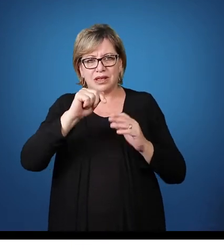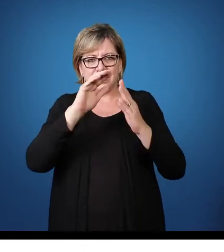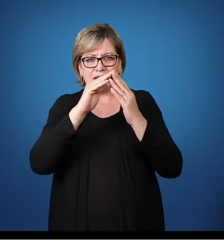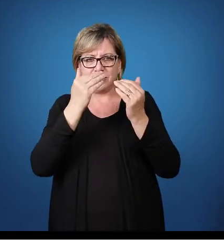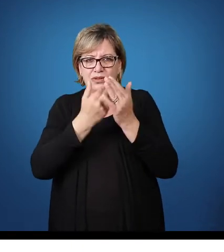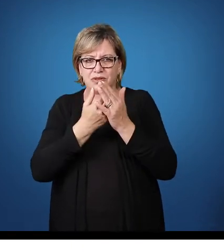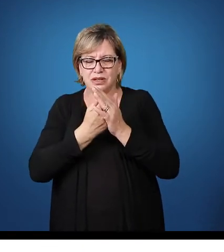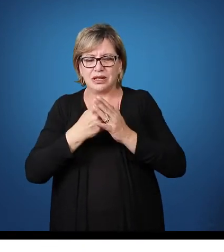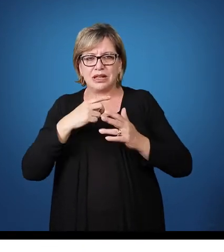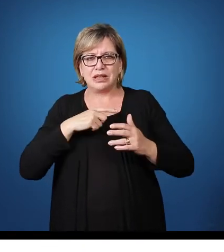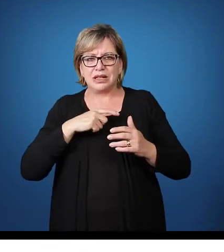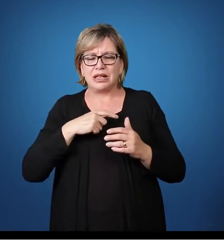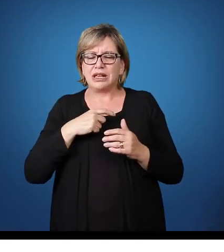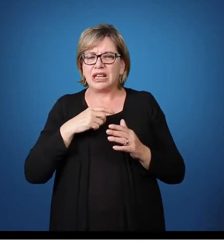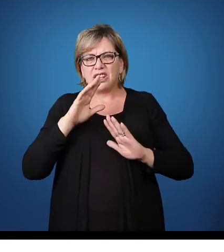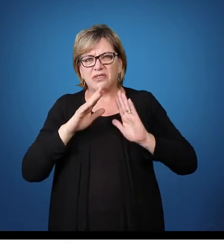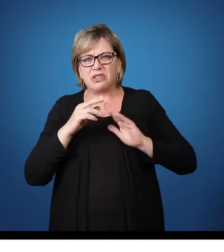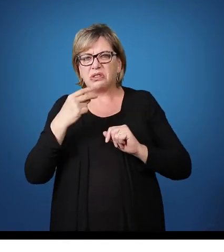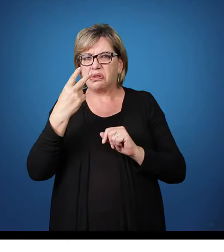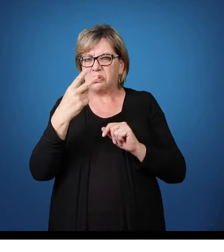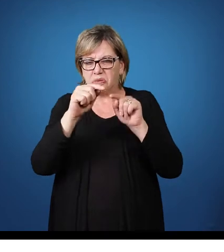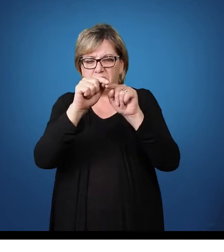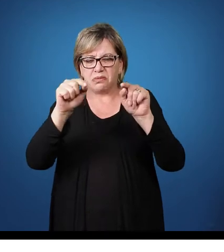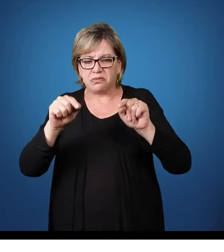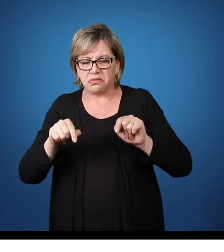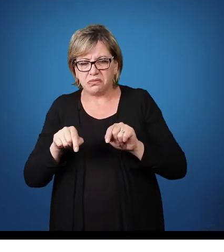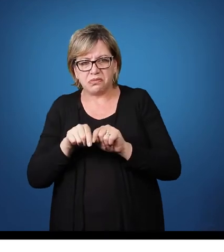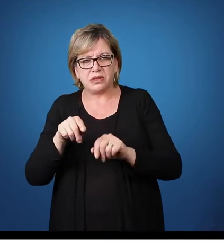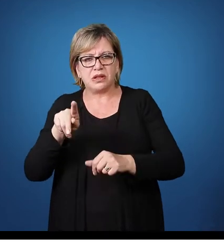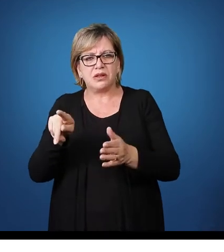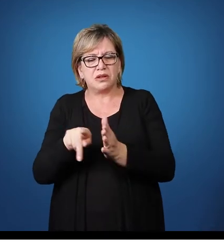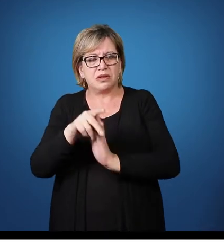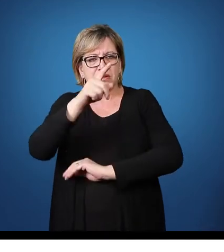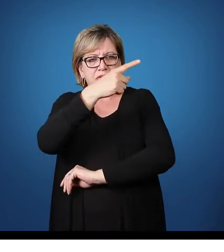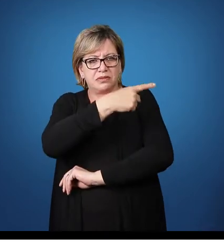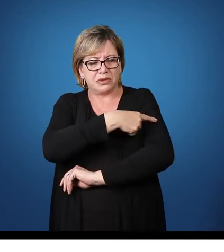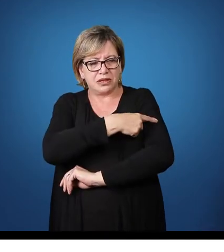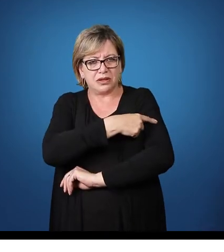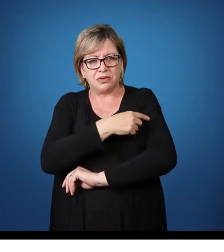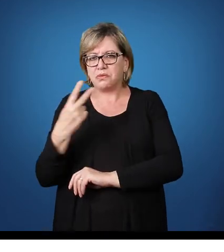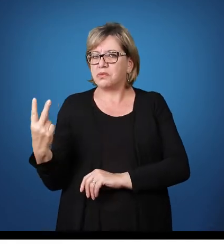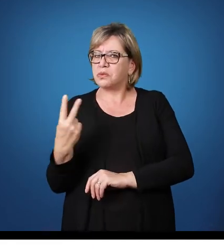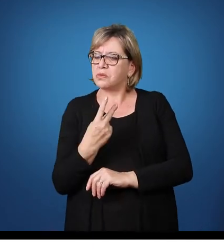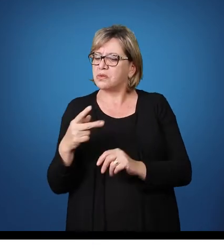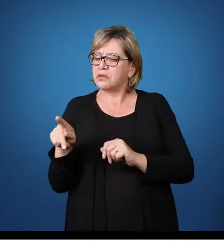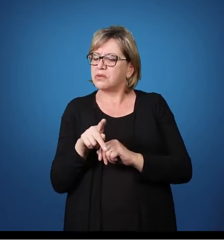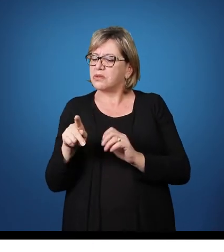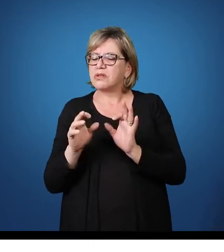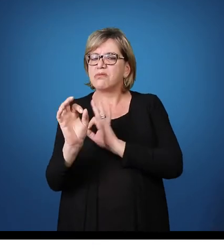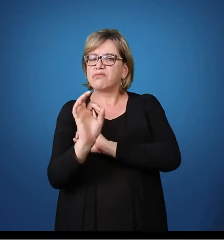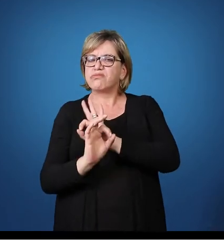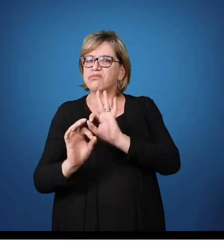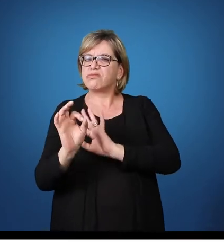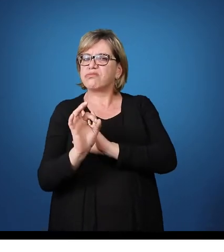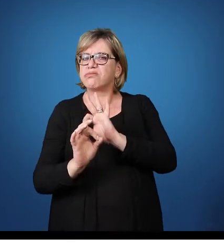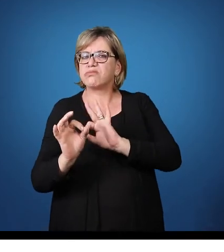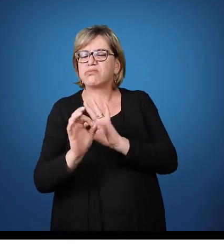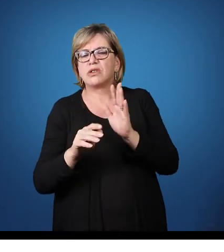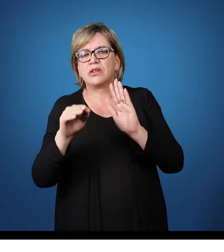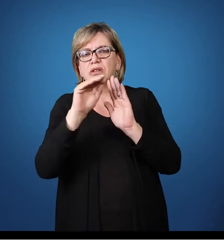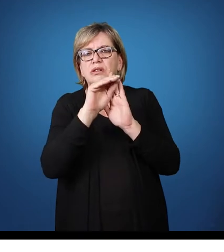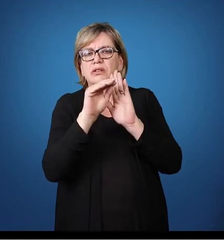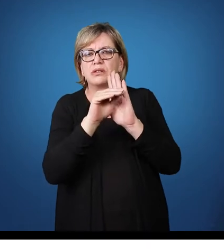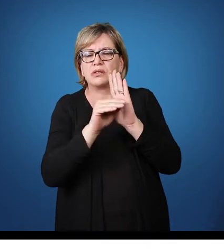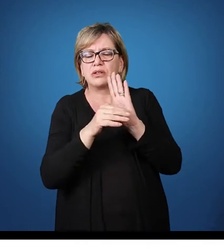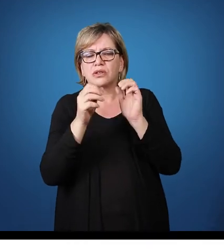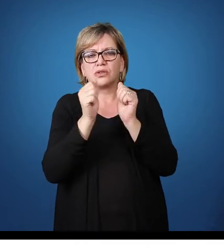temos duas turmas, geralmente, de primeiro ano Então, nós sentamos as duas professoras E nos organizamos em planejar